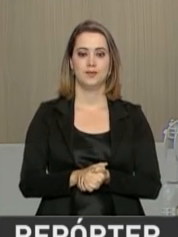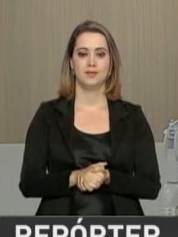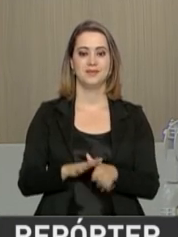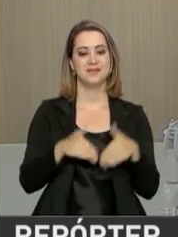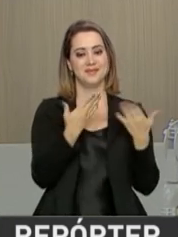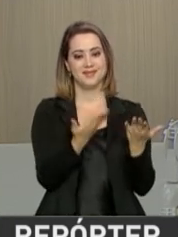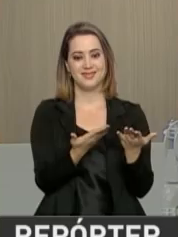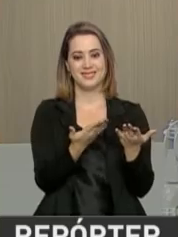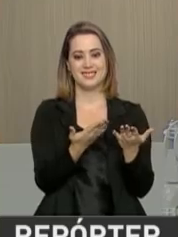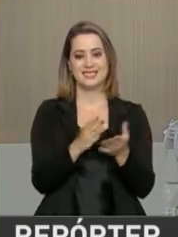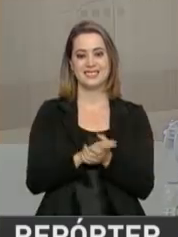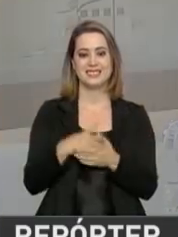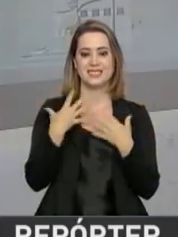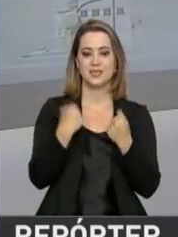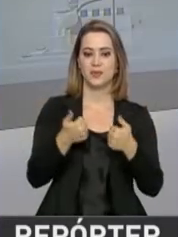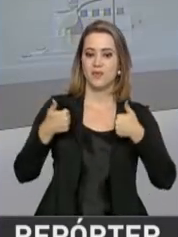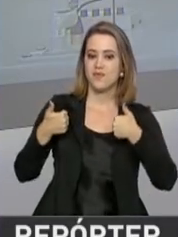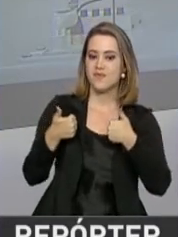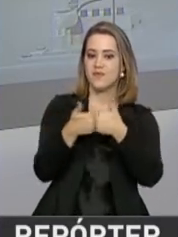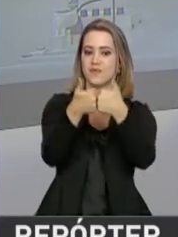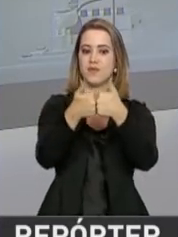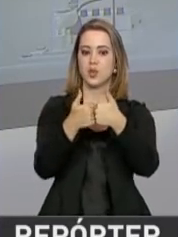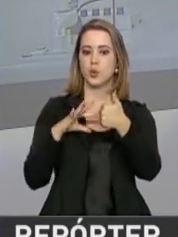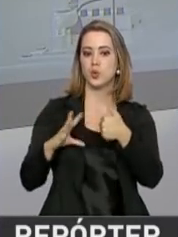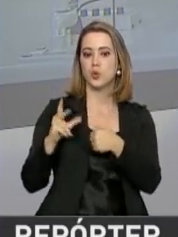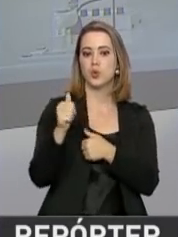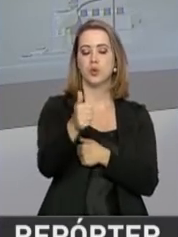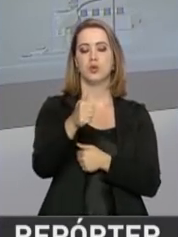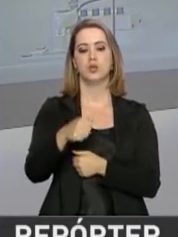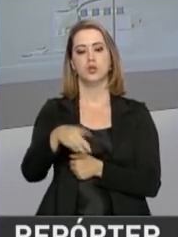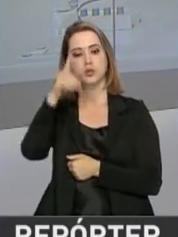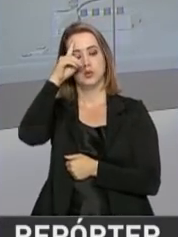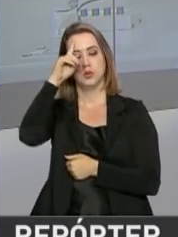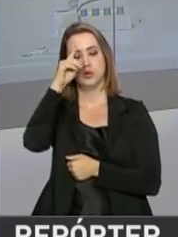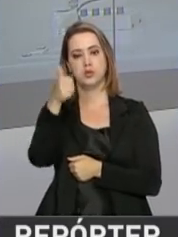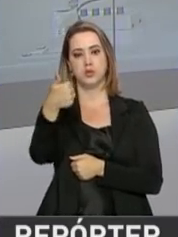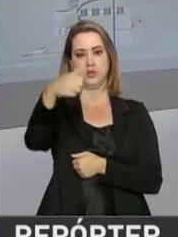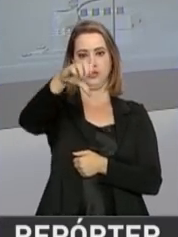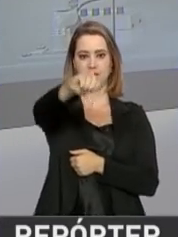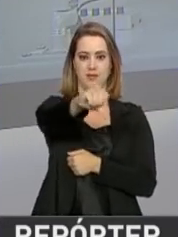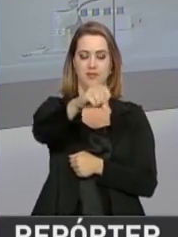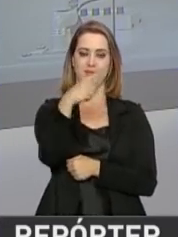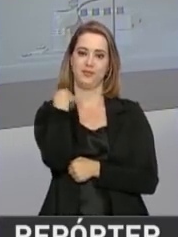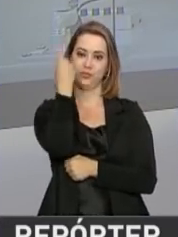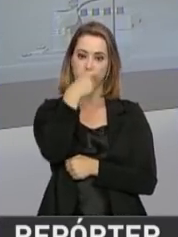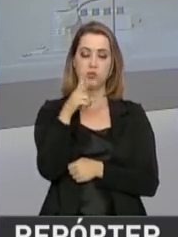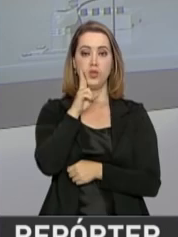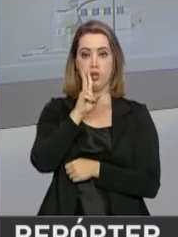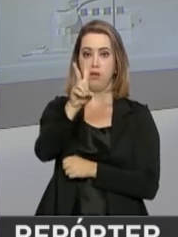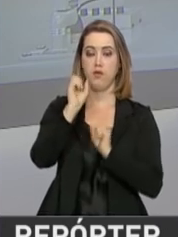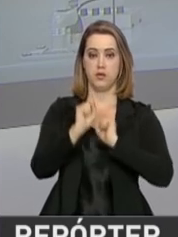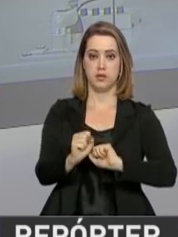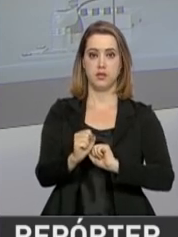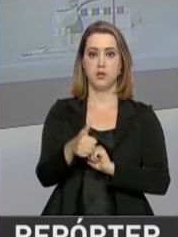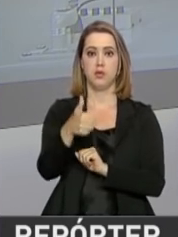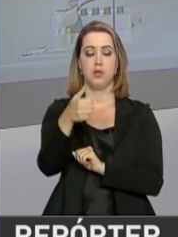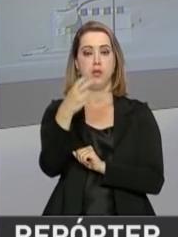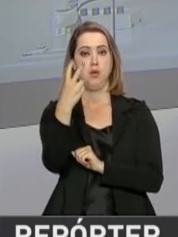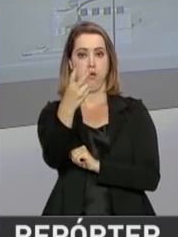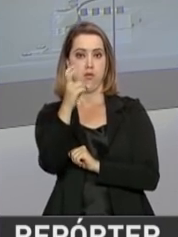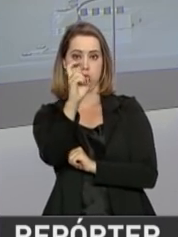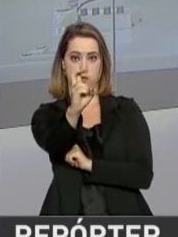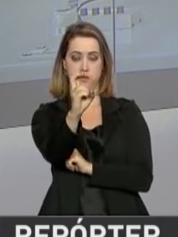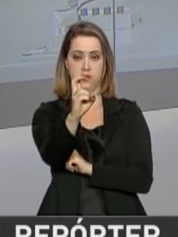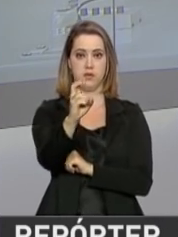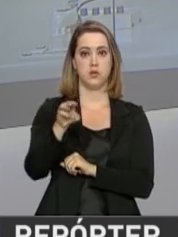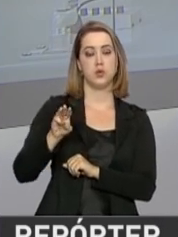É isso aí, Zé Luiz. Nos acompanhe aí todos os dias, às 19 horas. E você pode assistir os primeiros 25 minutos